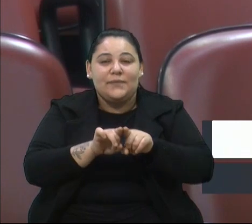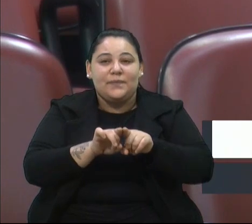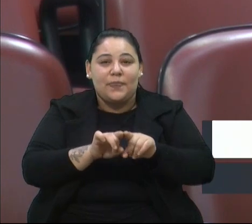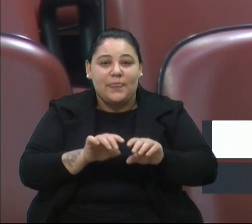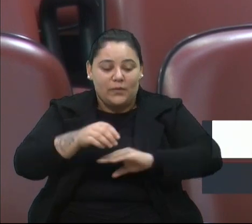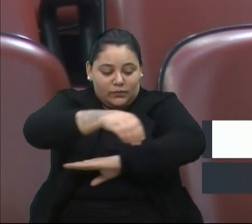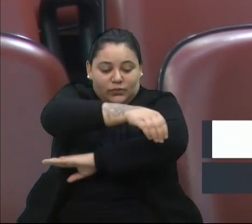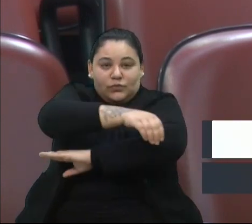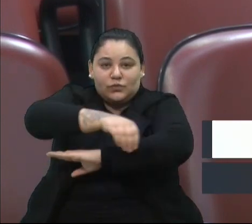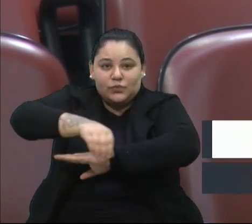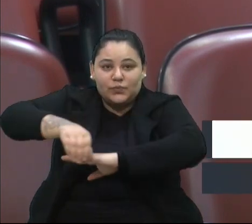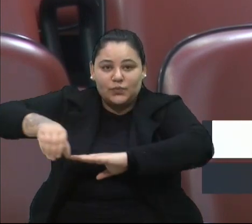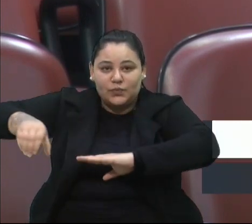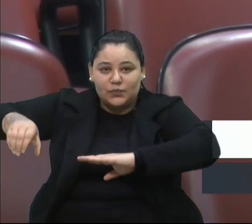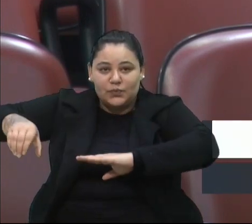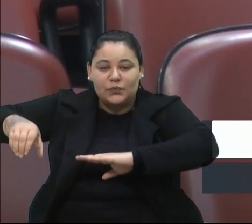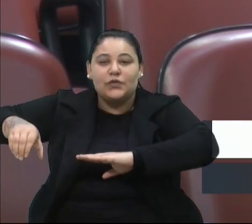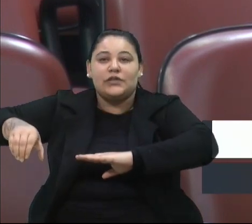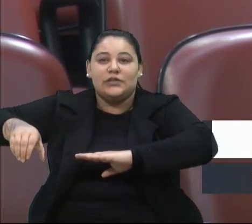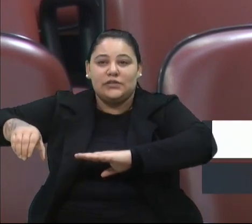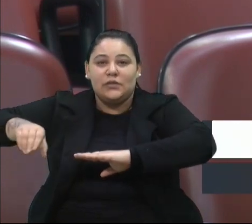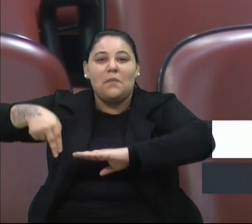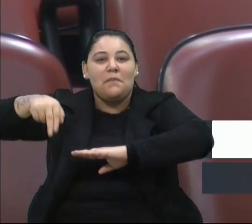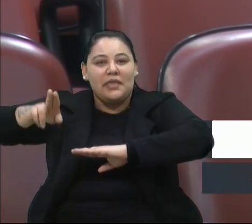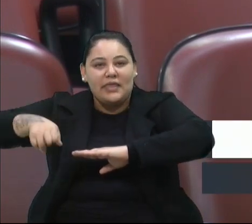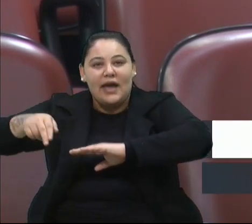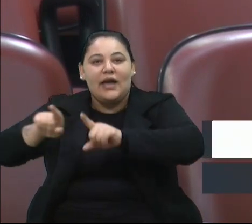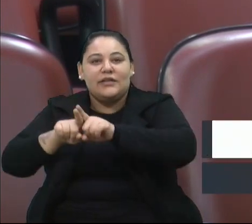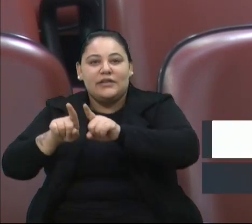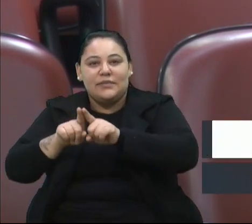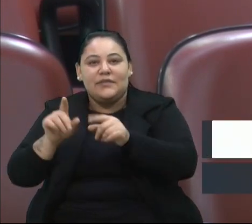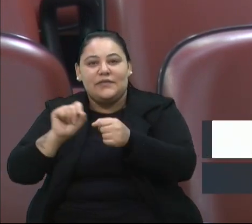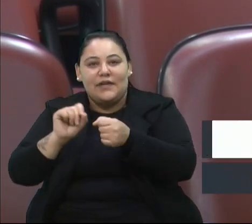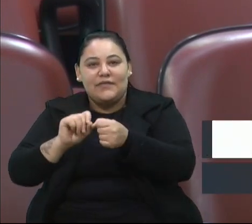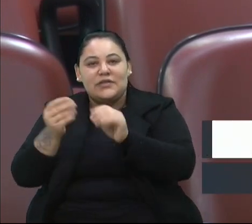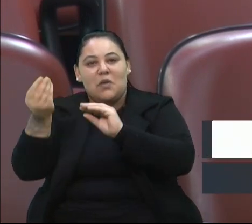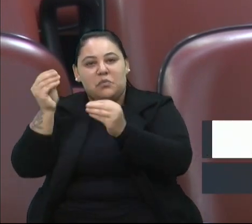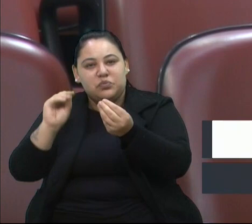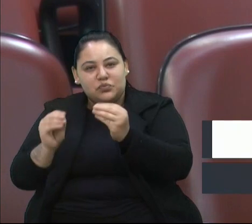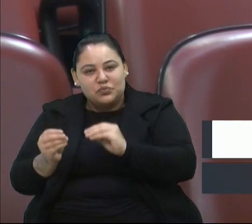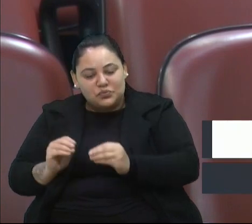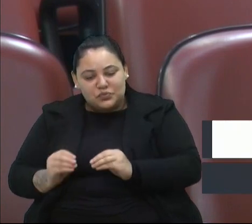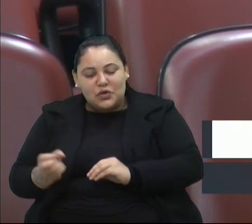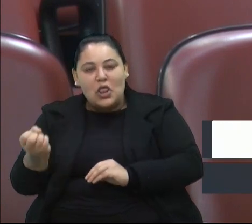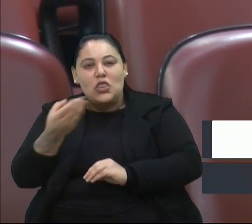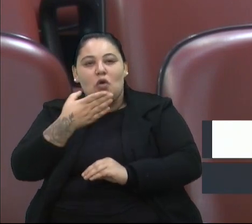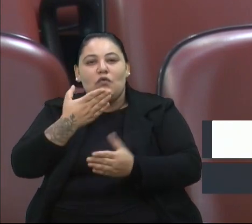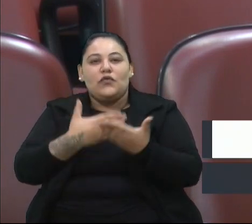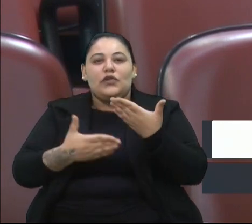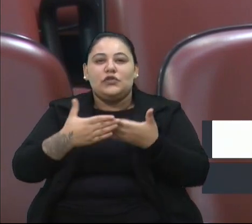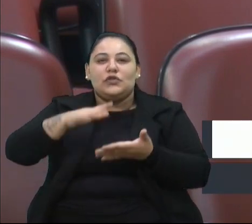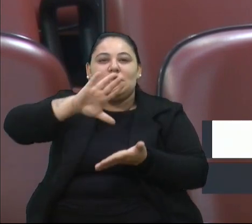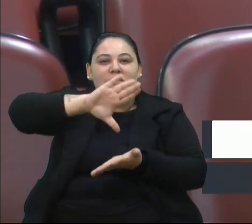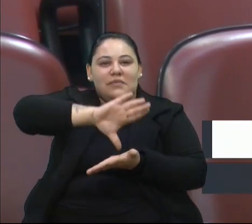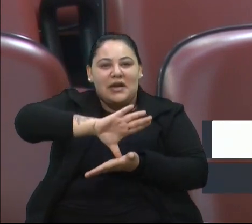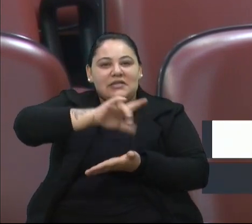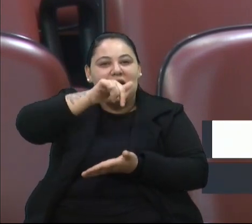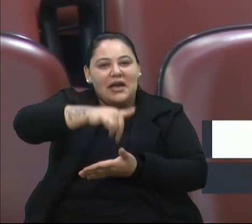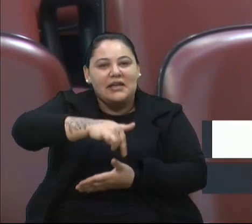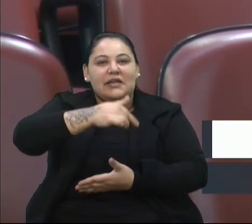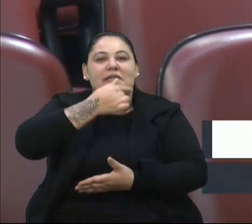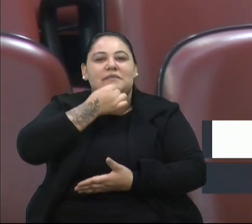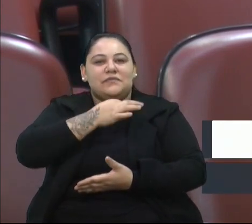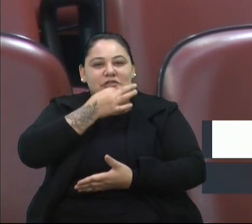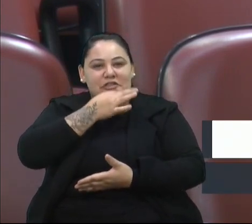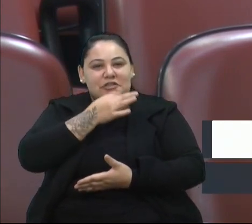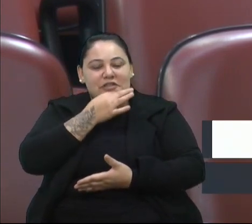praça, será feita uma revitalização em todas as praças da cidade de Caxias do Sul. Mais